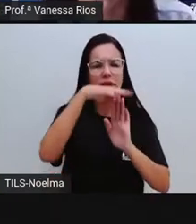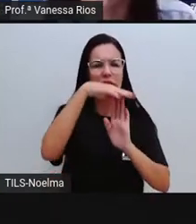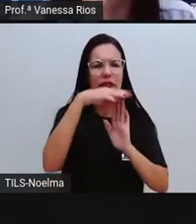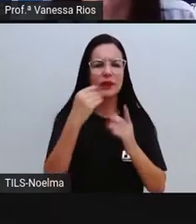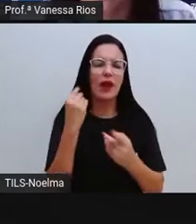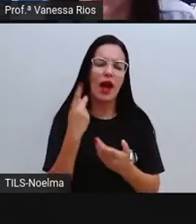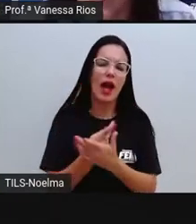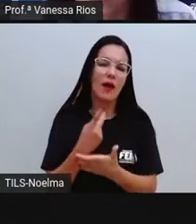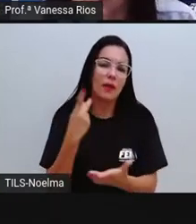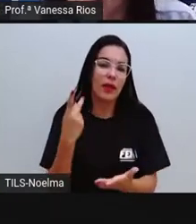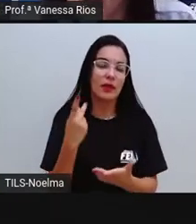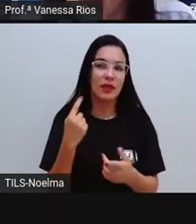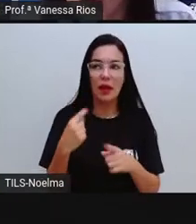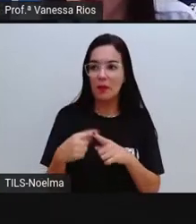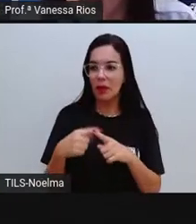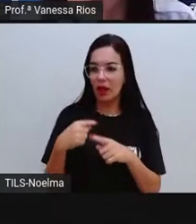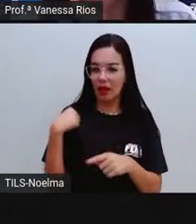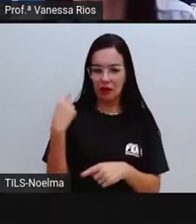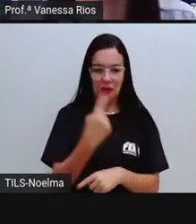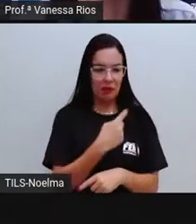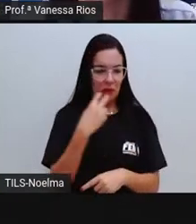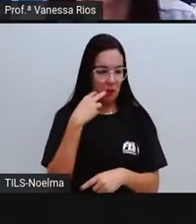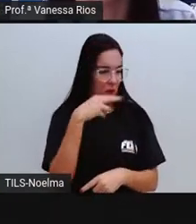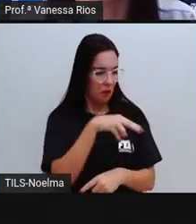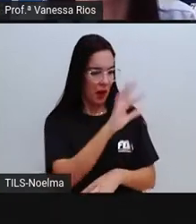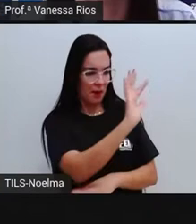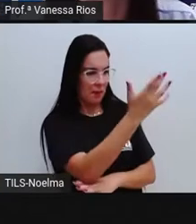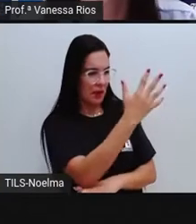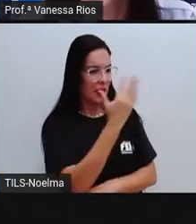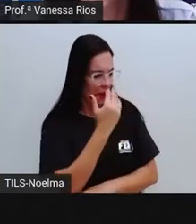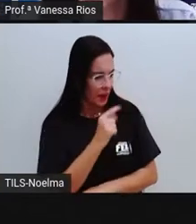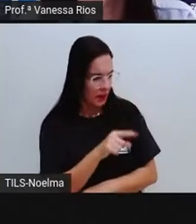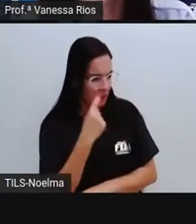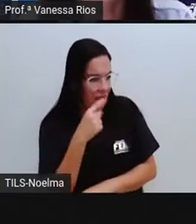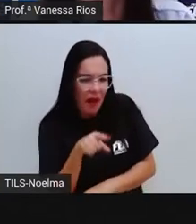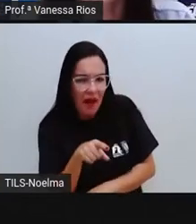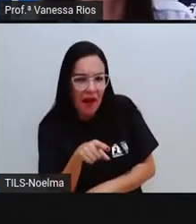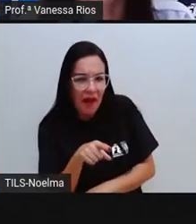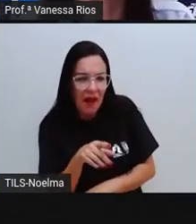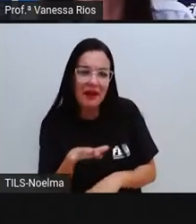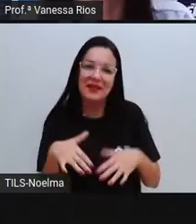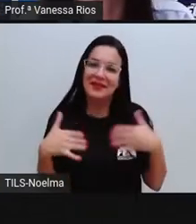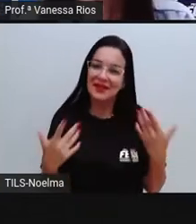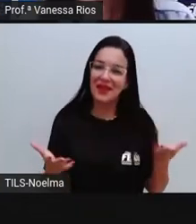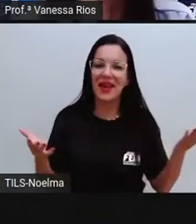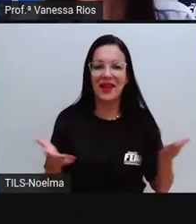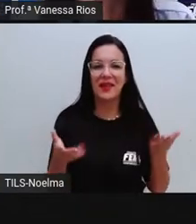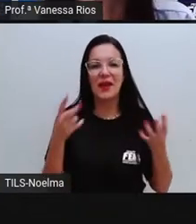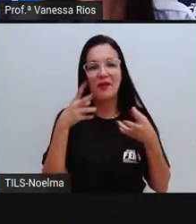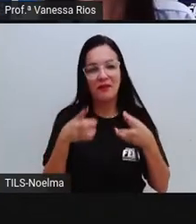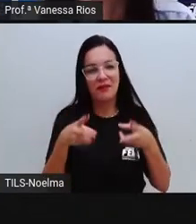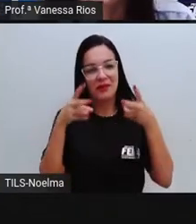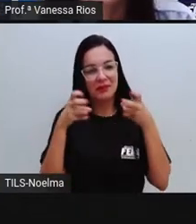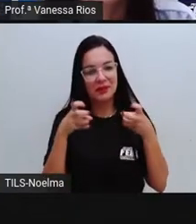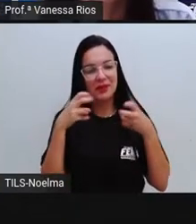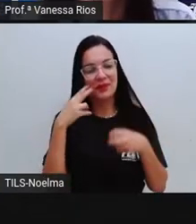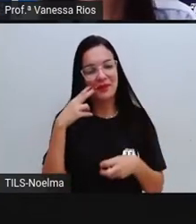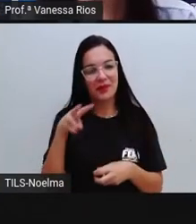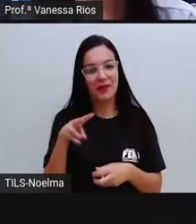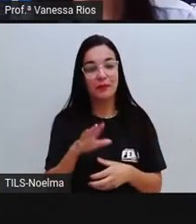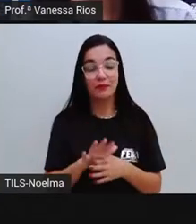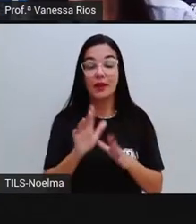Porque a gente não vê uma planta aí comendo, ou vê? Vamos lá observar, então, e conhecer um pouquinho, não é?